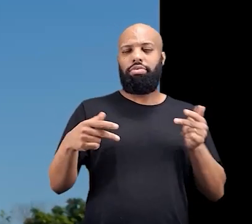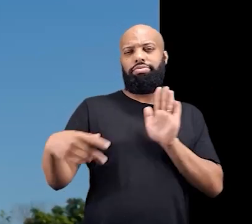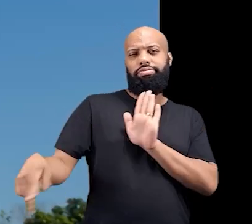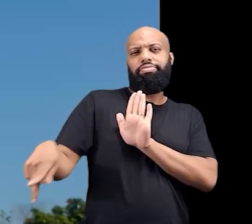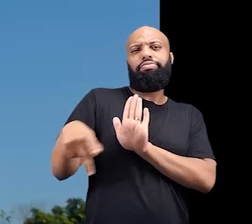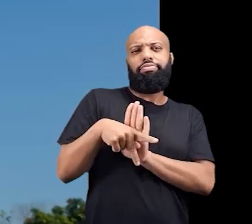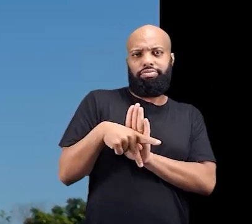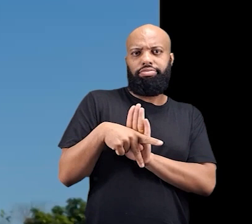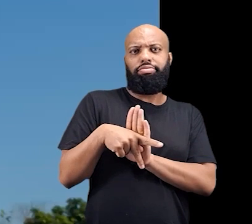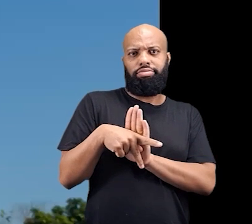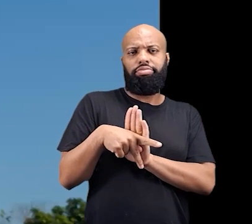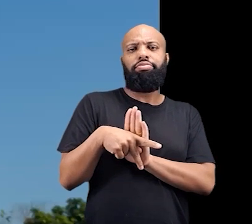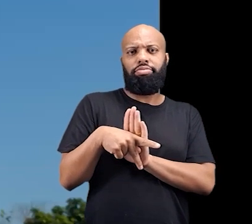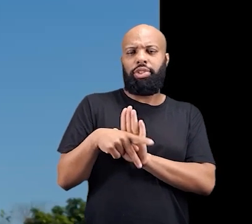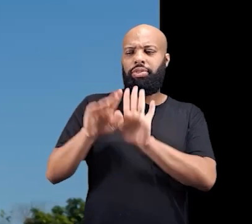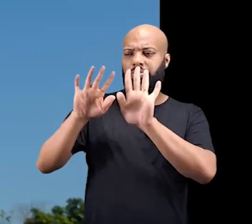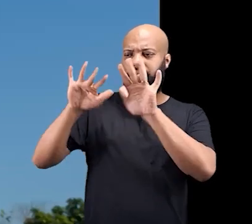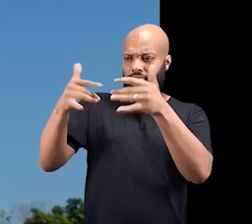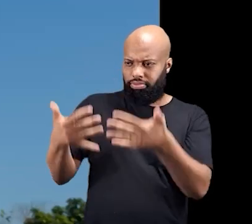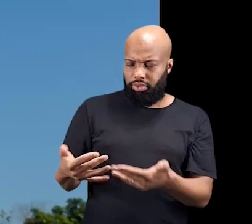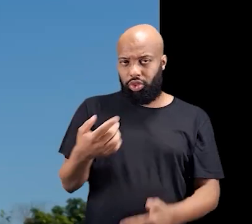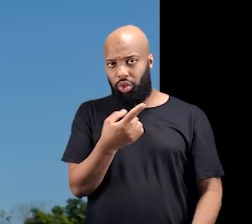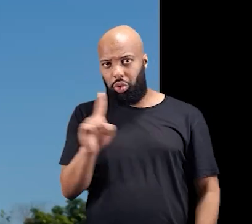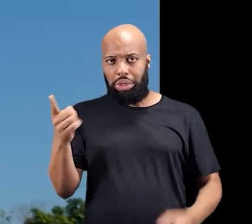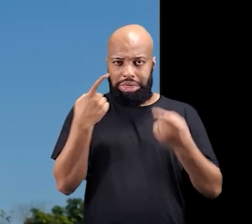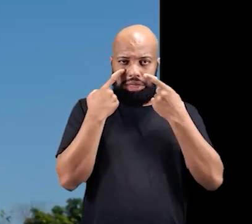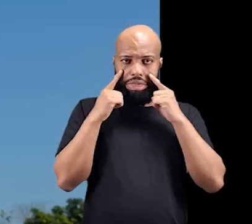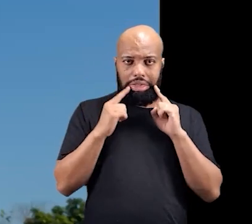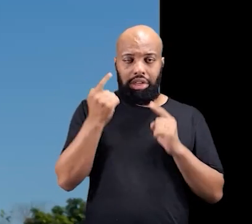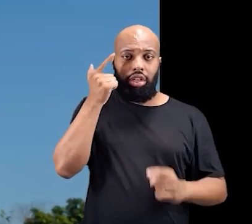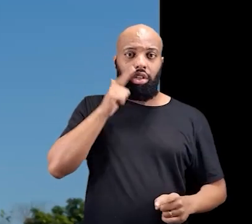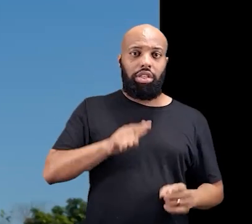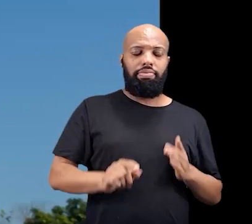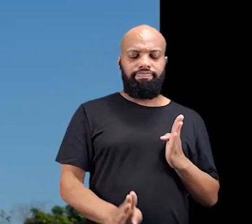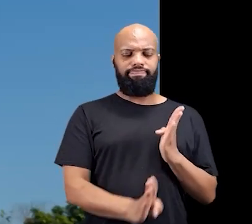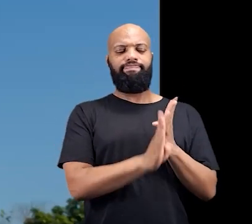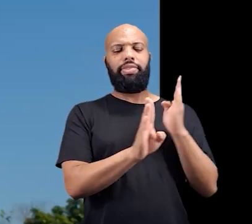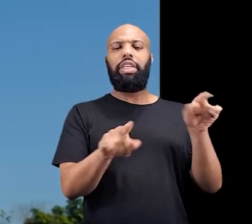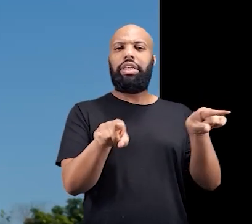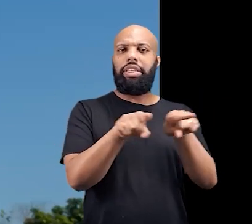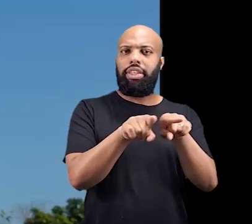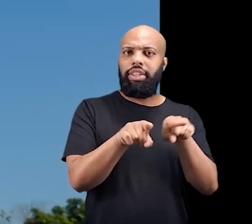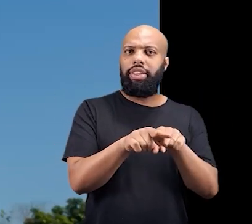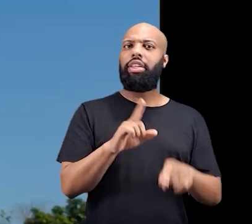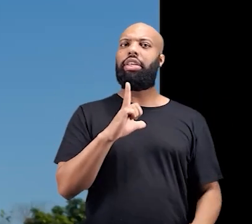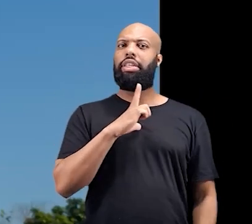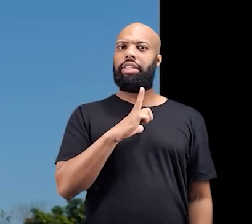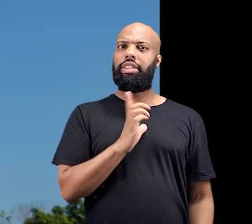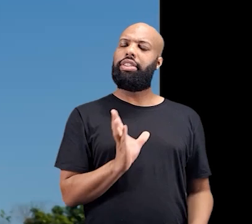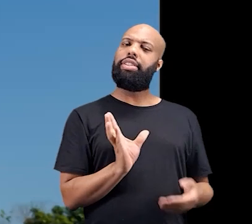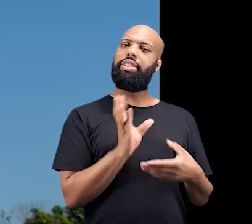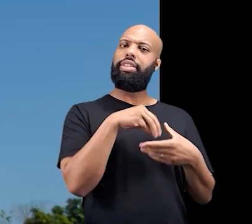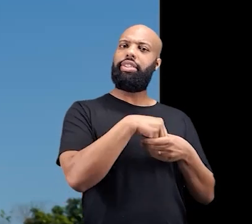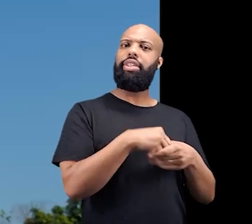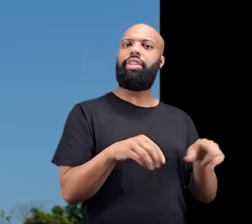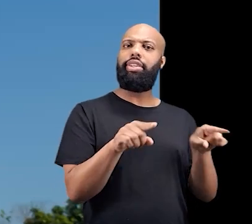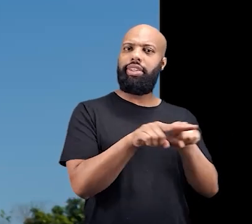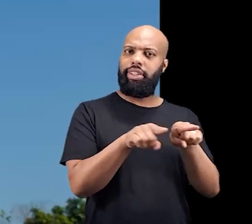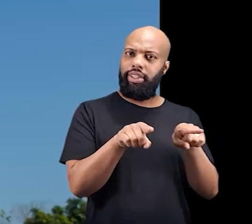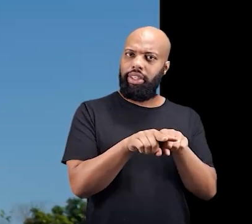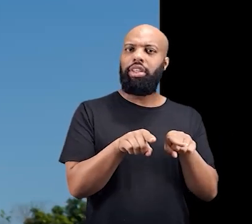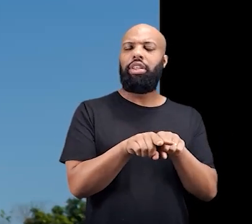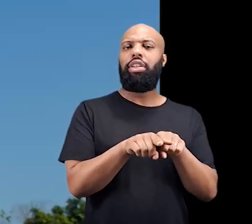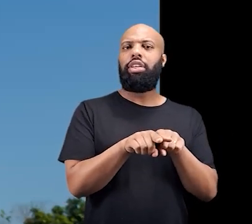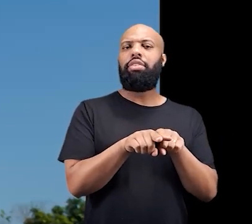São adereços típicos, né? Desse Quarupi, mas que a gente pode identificar aí dentro do...